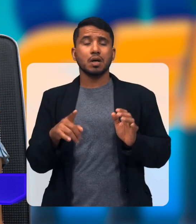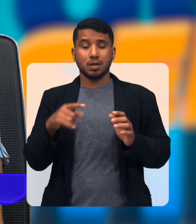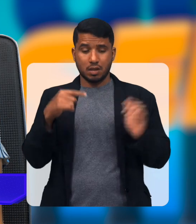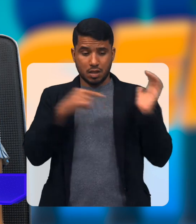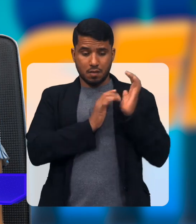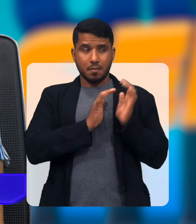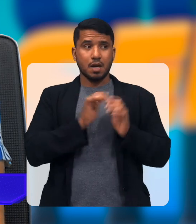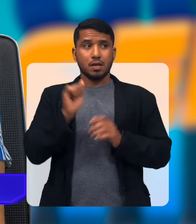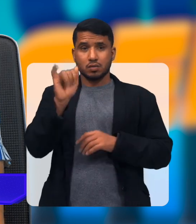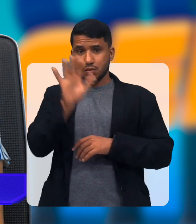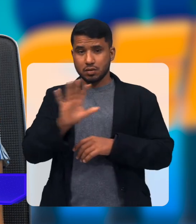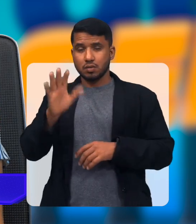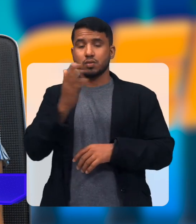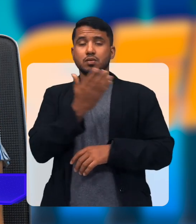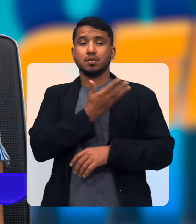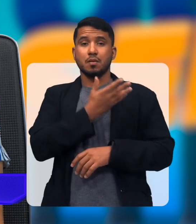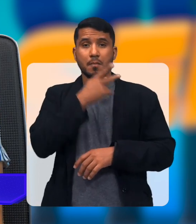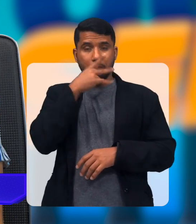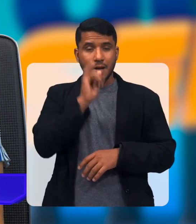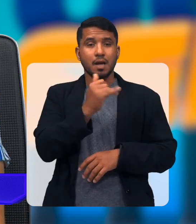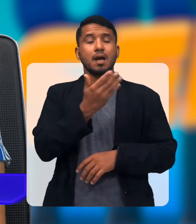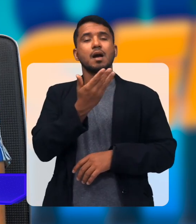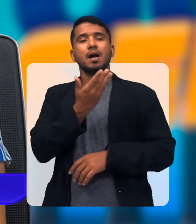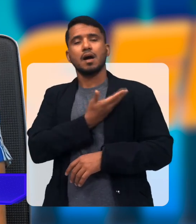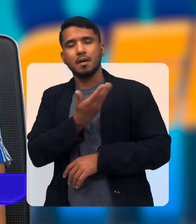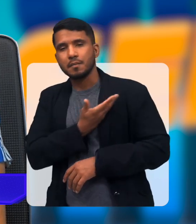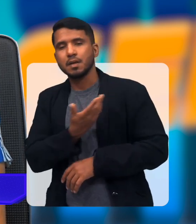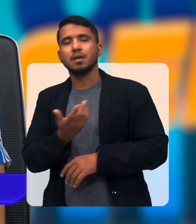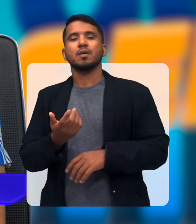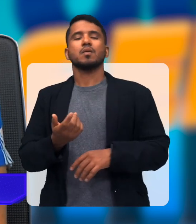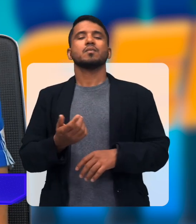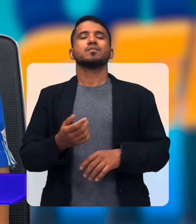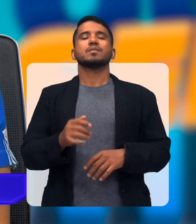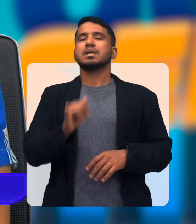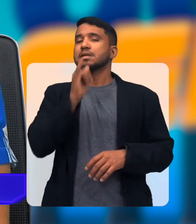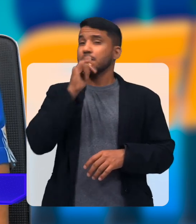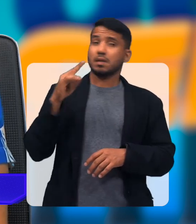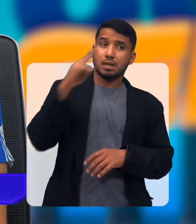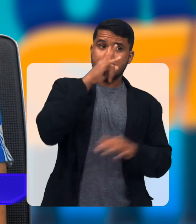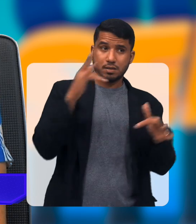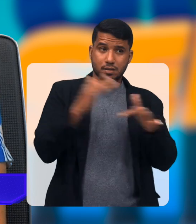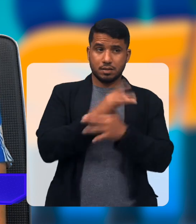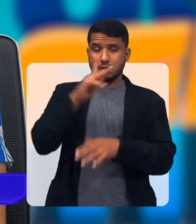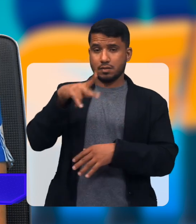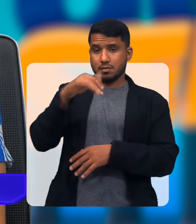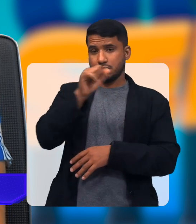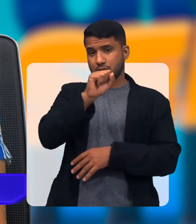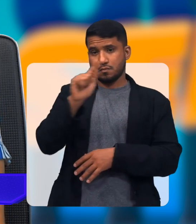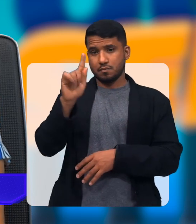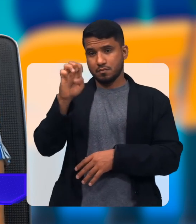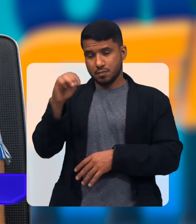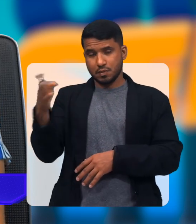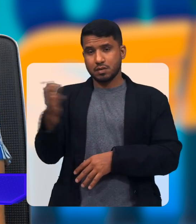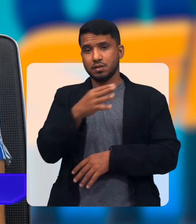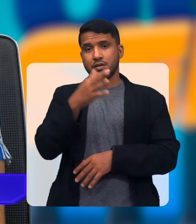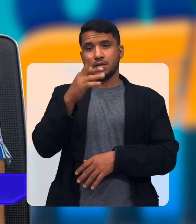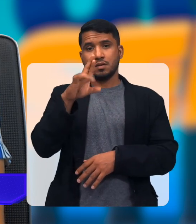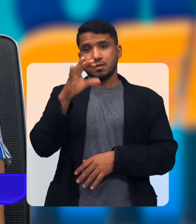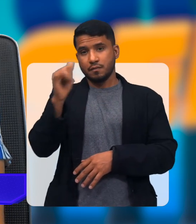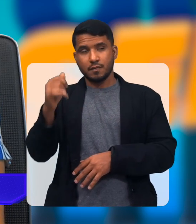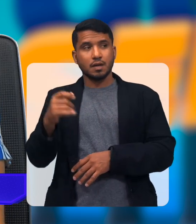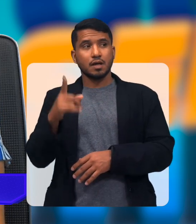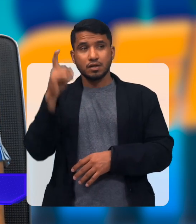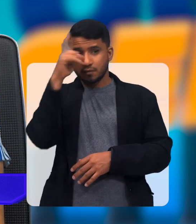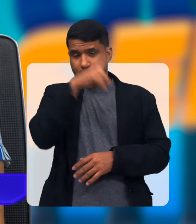A pai é uma associação De pais e amigos Dos excepcionais No caso Um exemplo lá De Passagem Franca